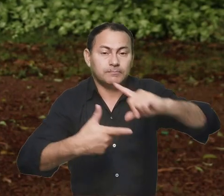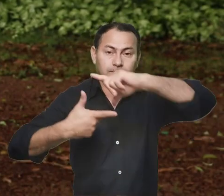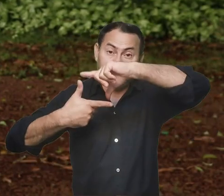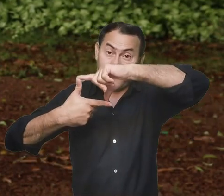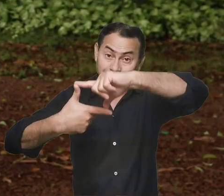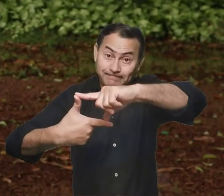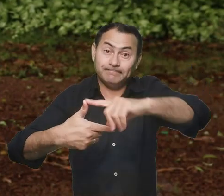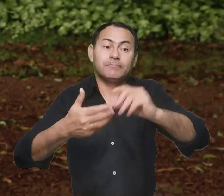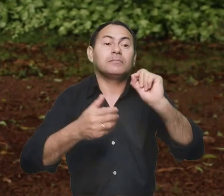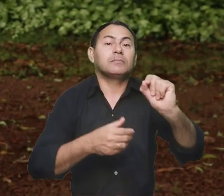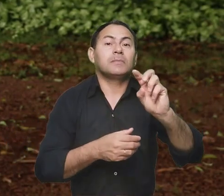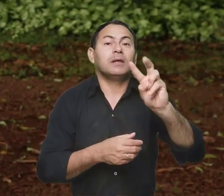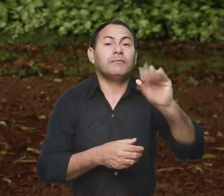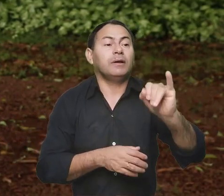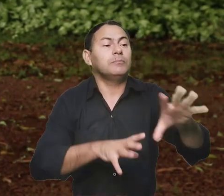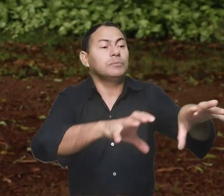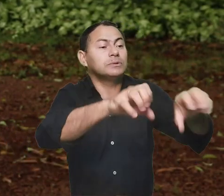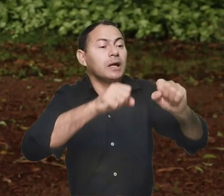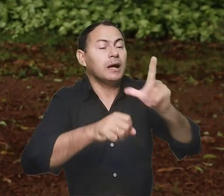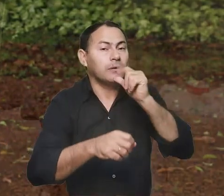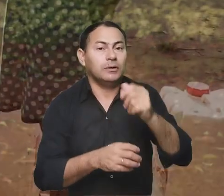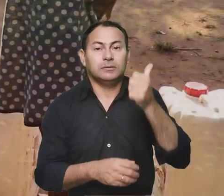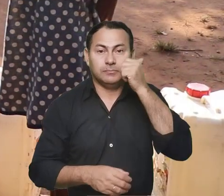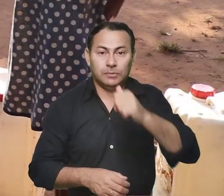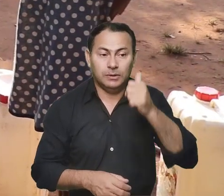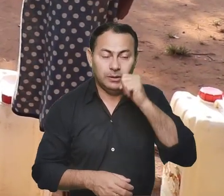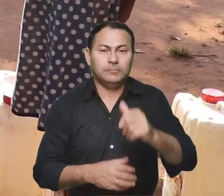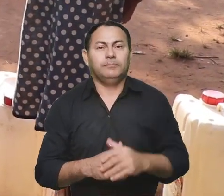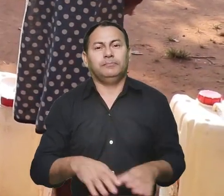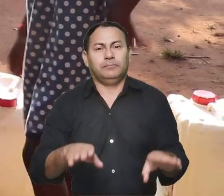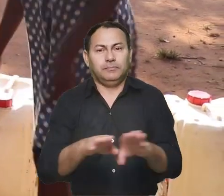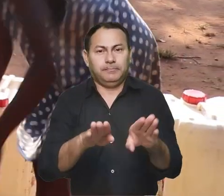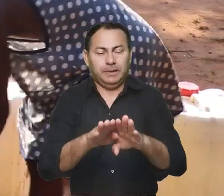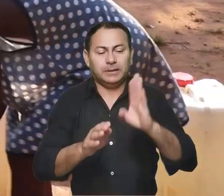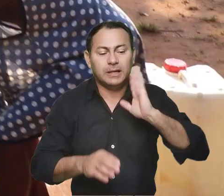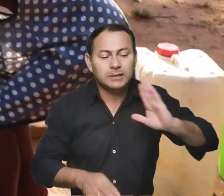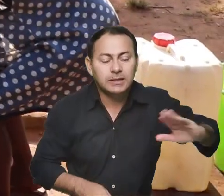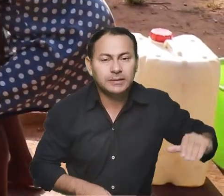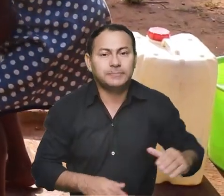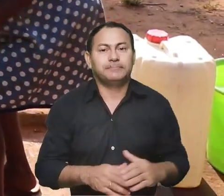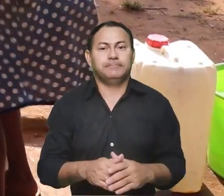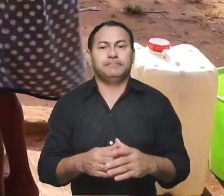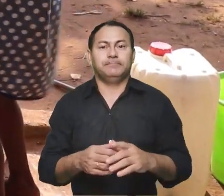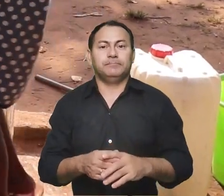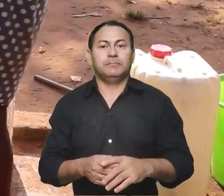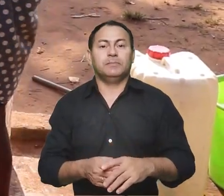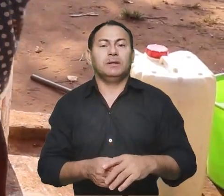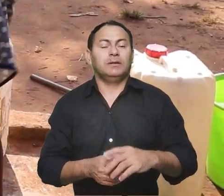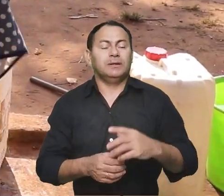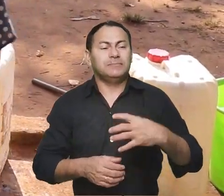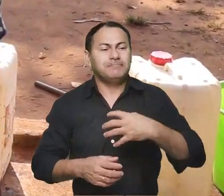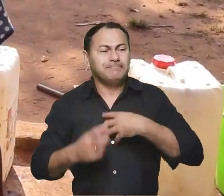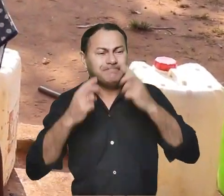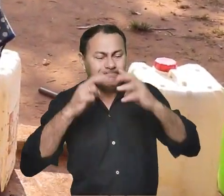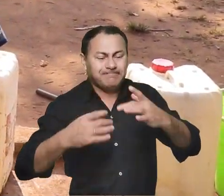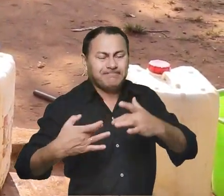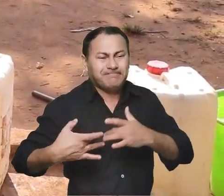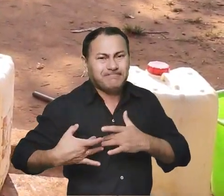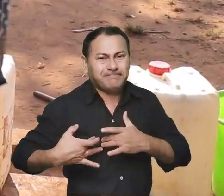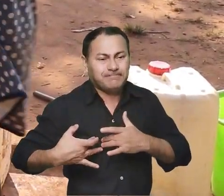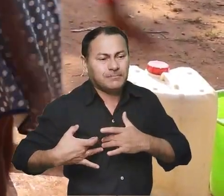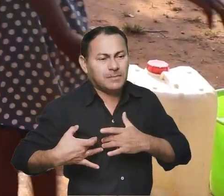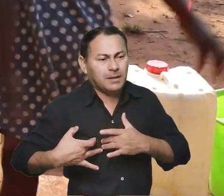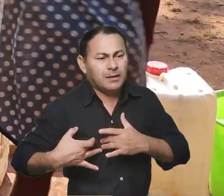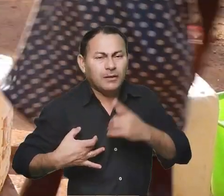poços tradicionais. E quem é que vai buscar água? As mulheres e as crianças. Nos doía, no